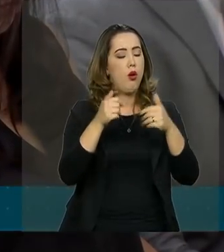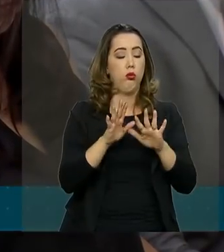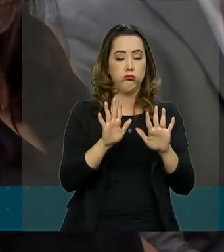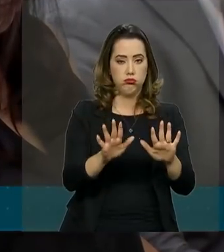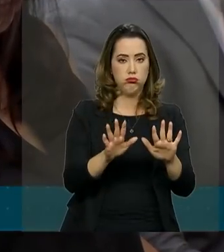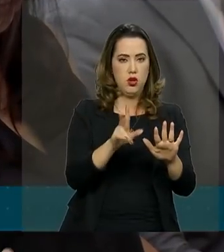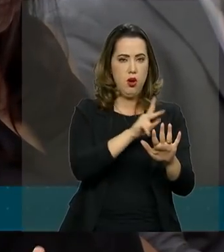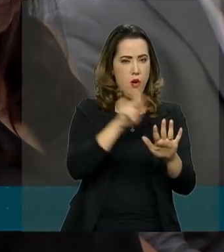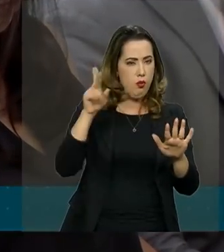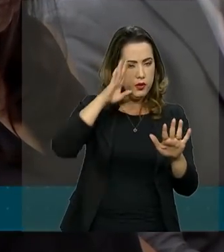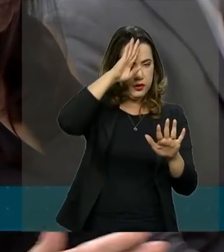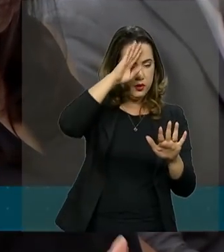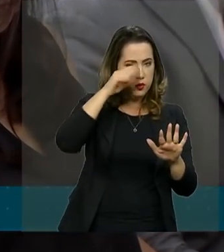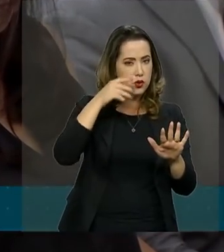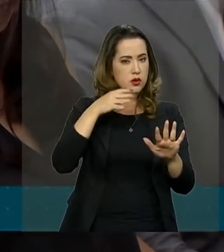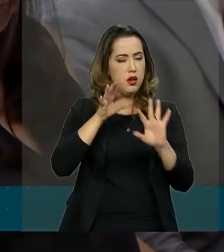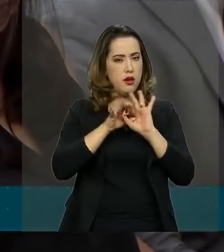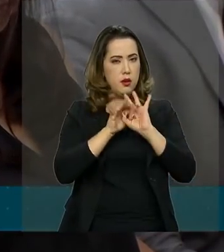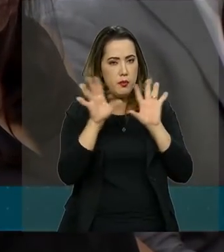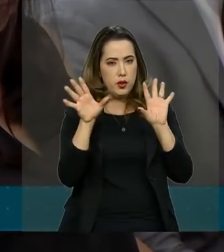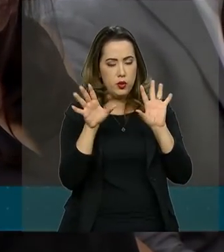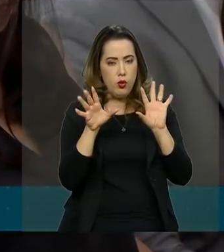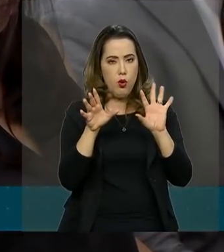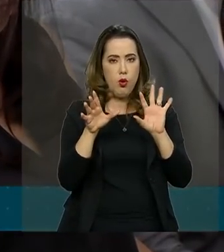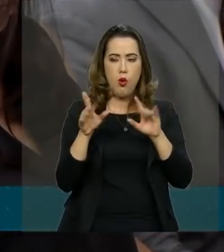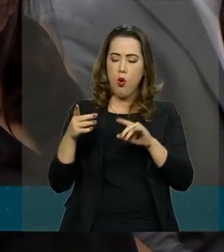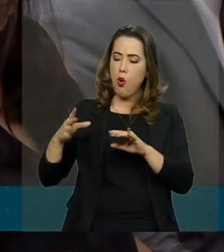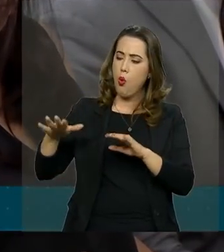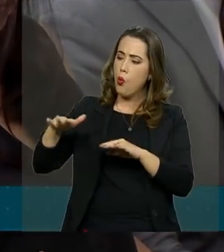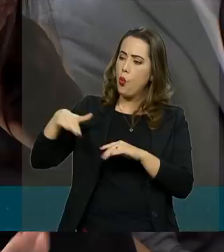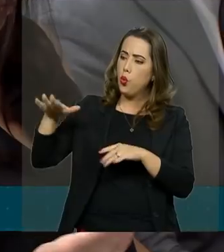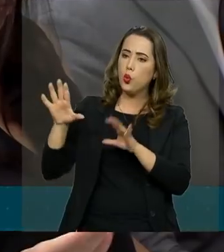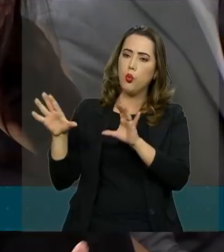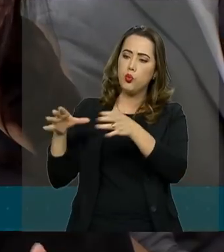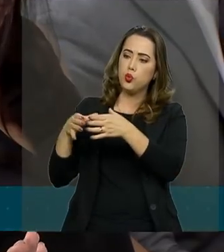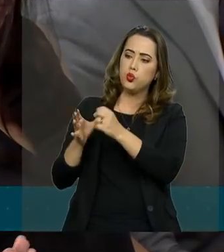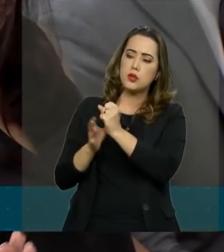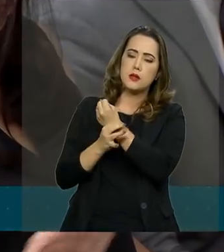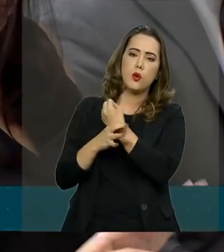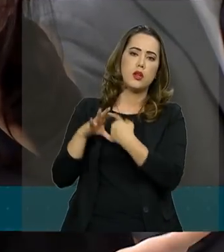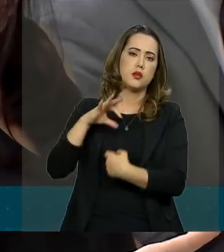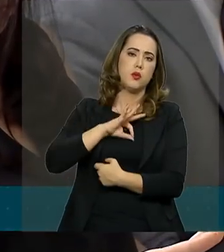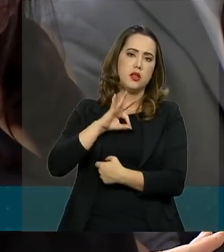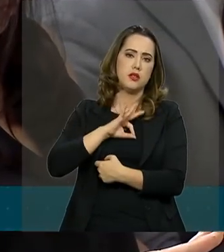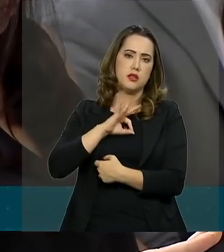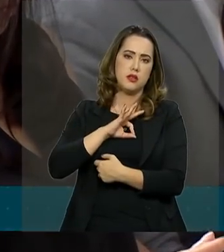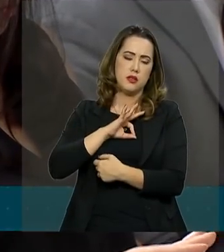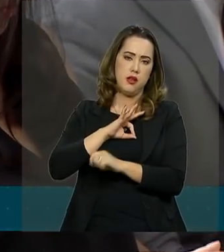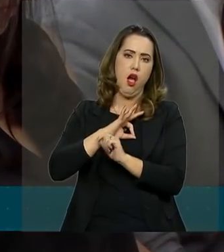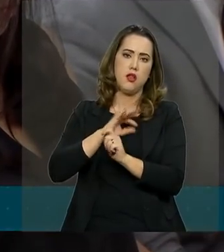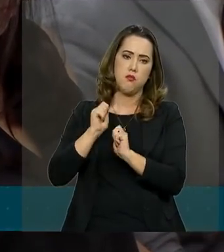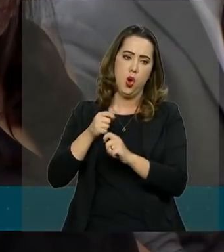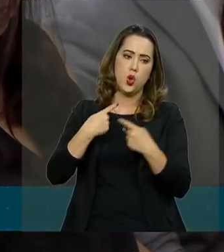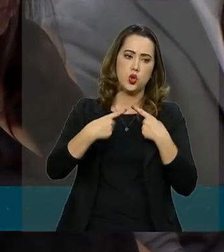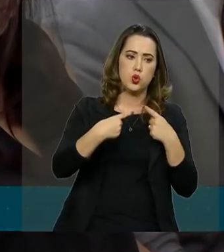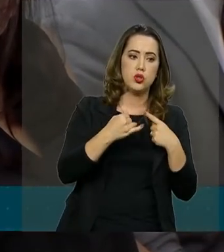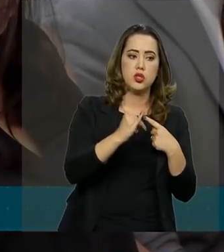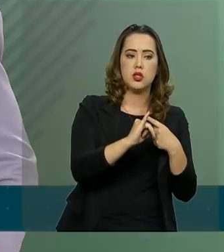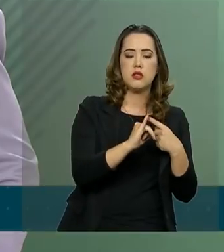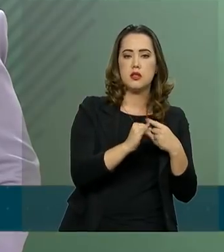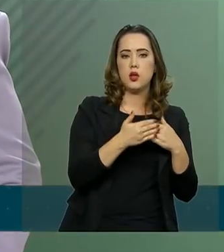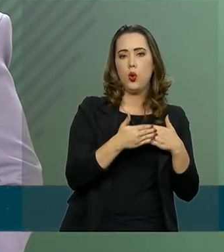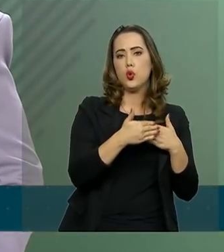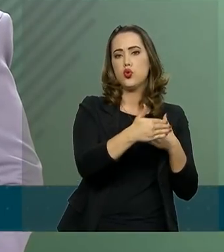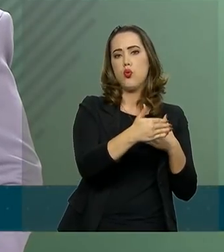negociar a questão dos policiais desde que não altere o valor de um trilhão da economia? O